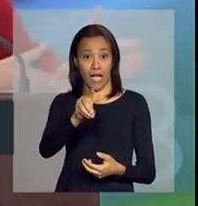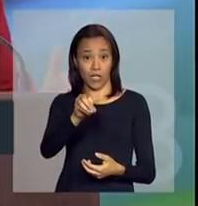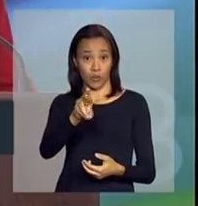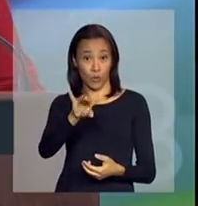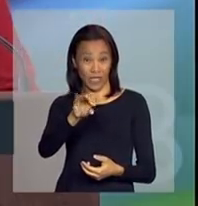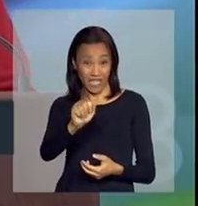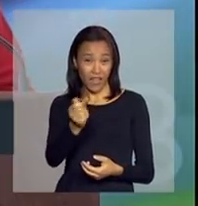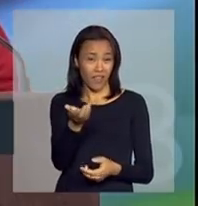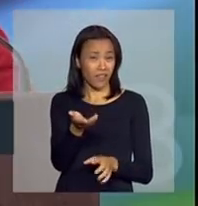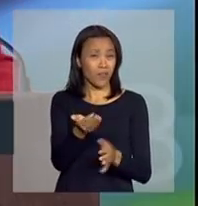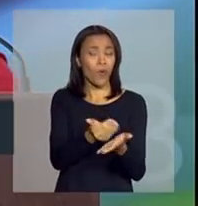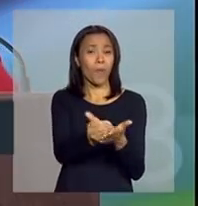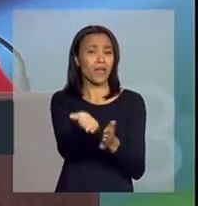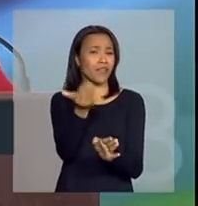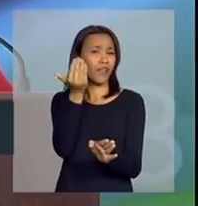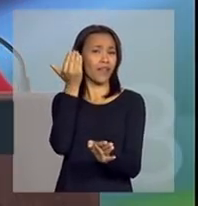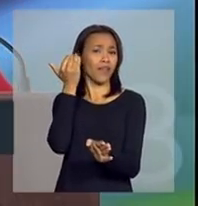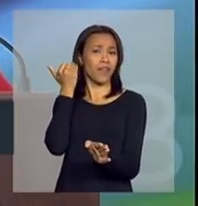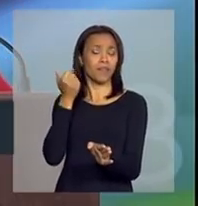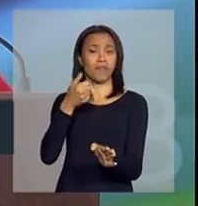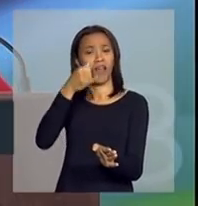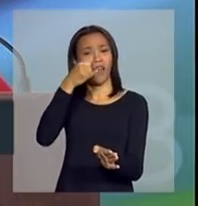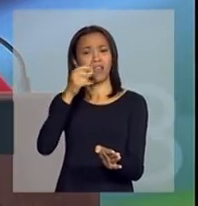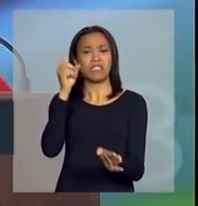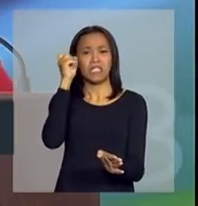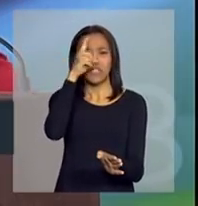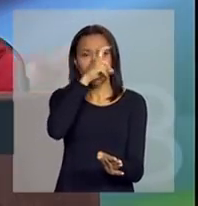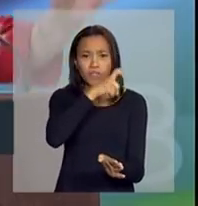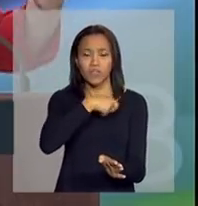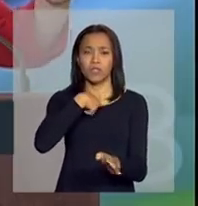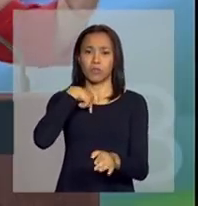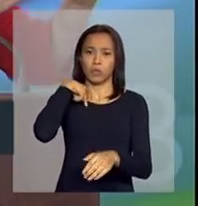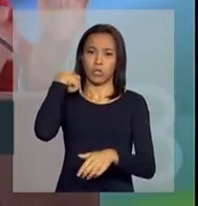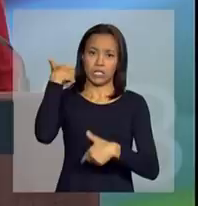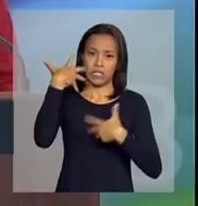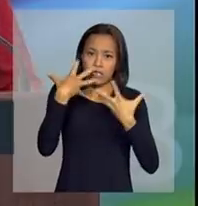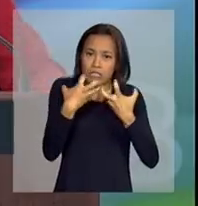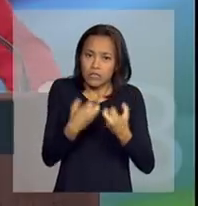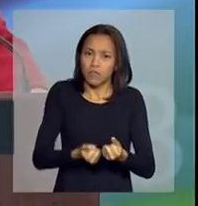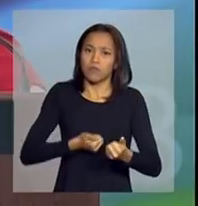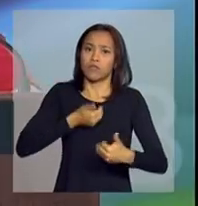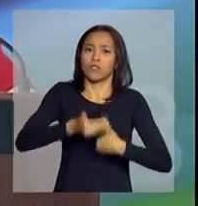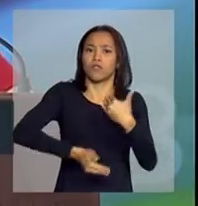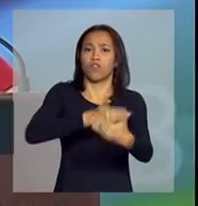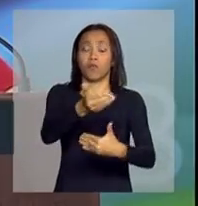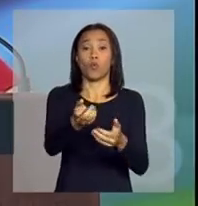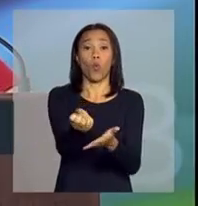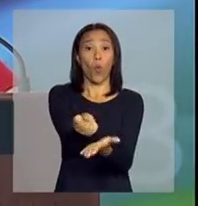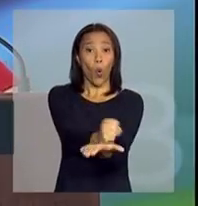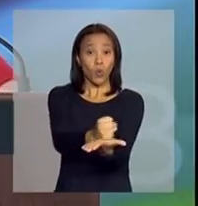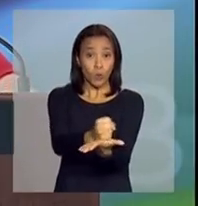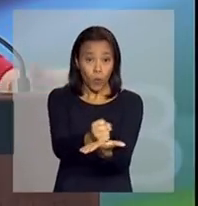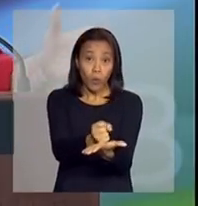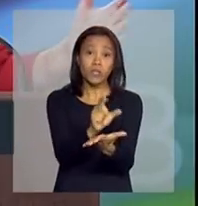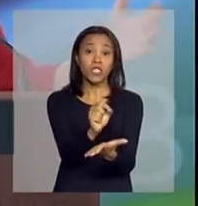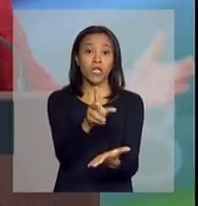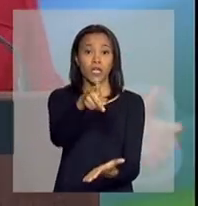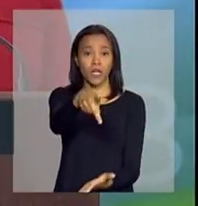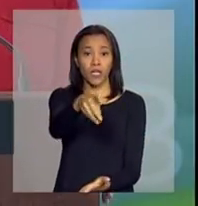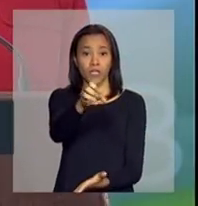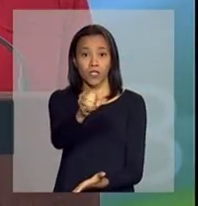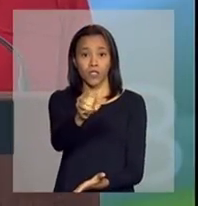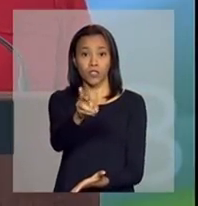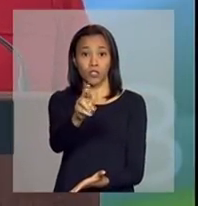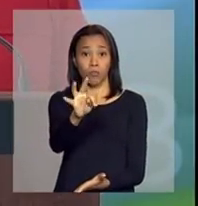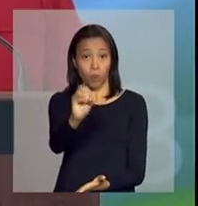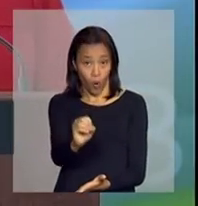primórdios do desenvolvimento econômico. O controle de portos é um processo que até nós